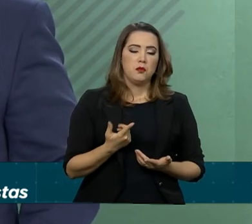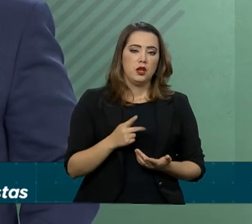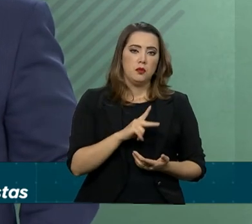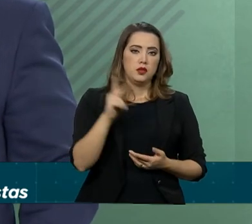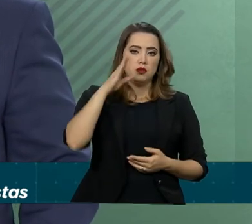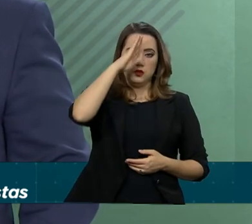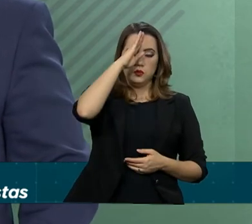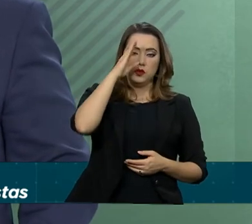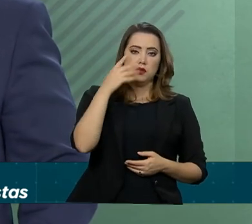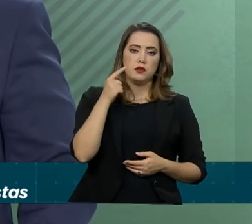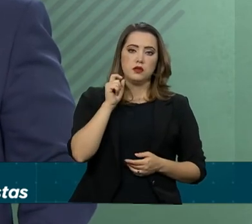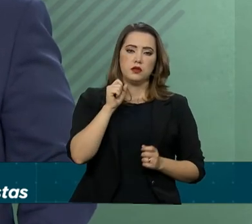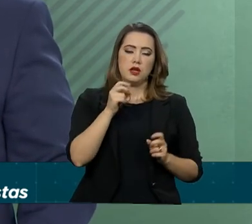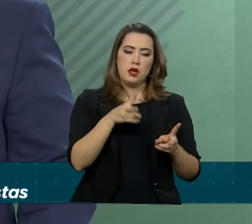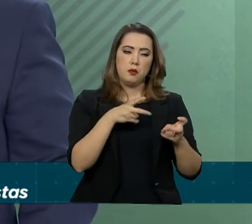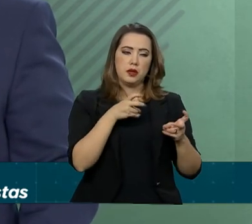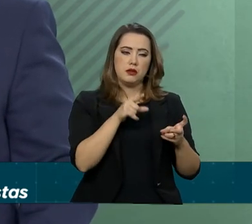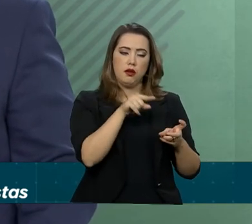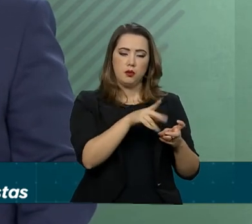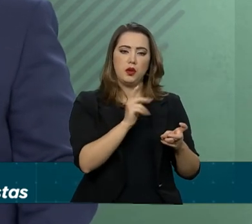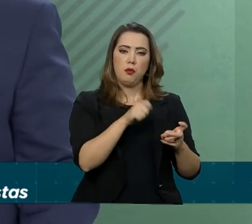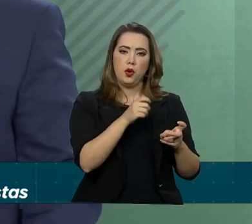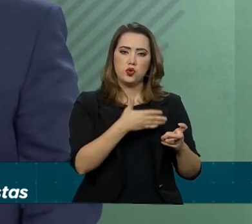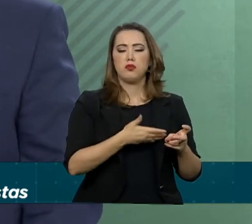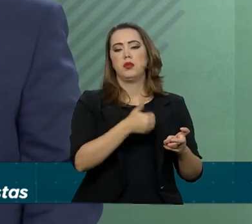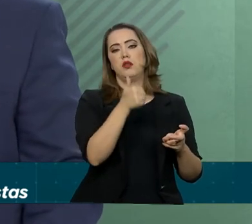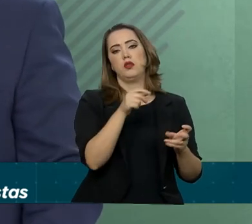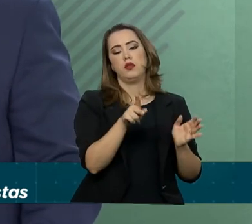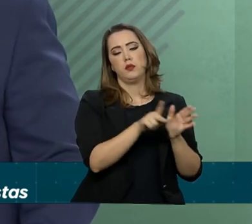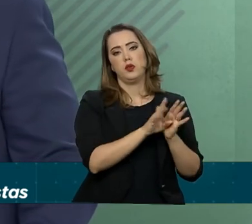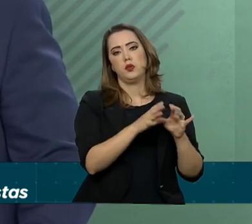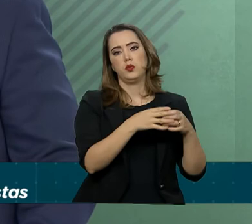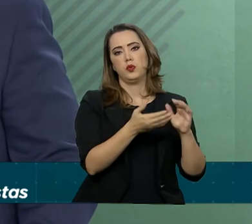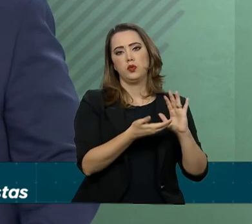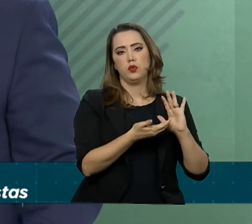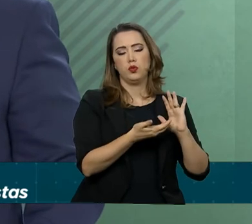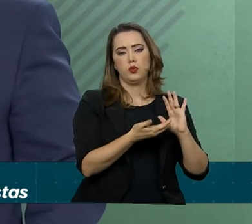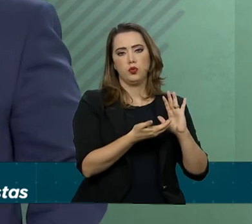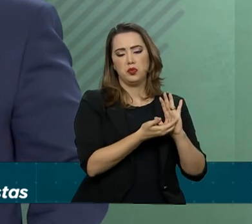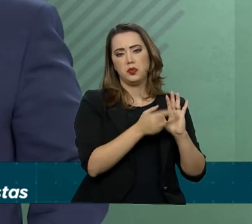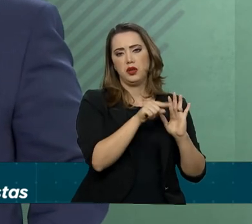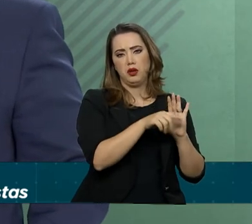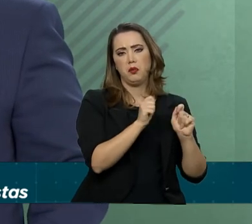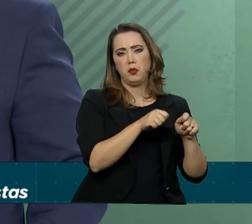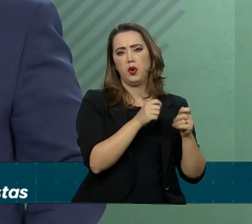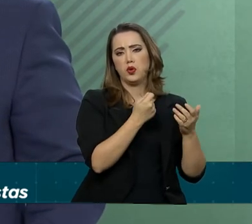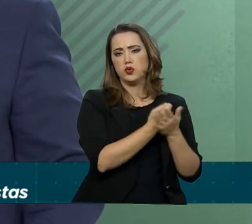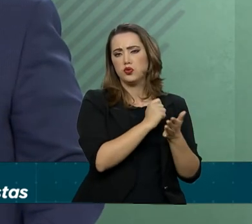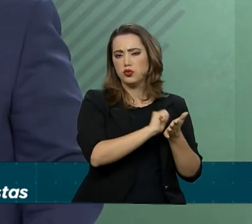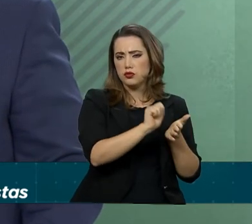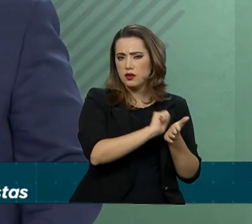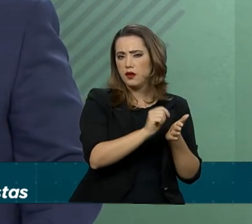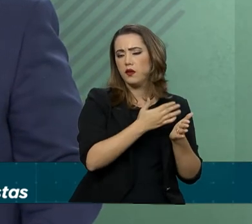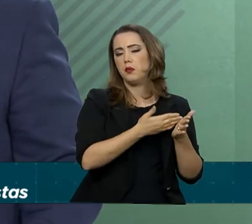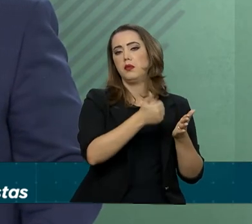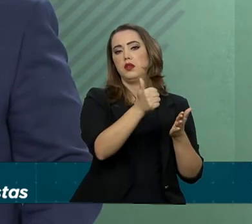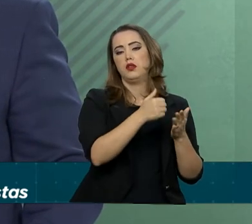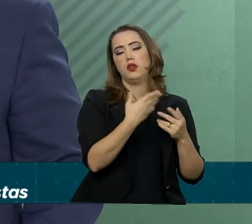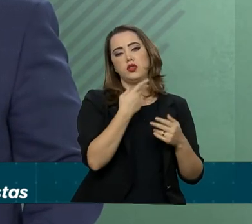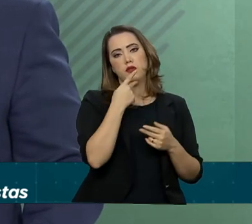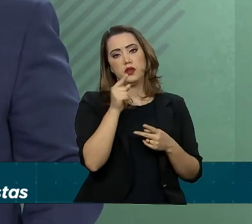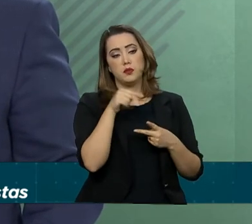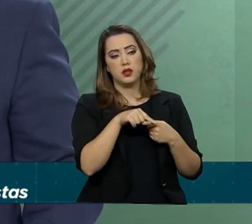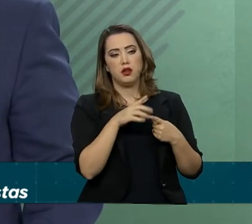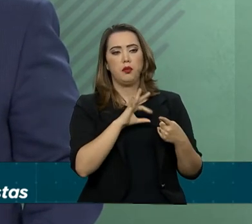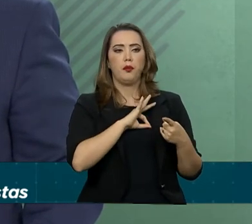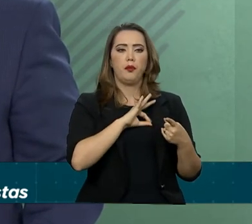presidente, sim percepções que podem ser melhoradas, nós já tocamos nos assuntos aqui referentes aos policiais federais,